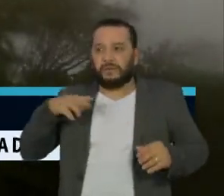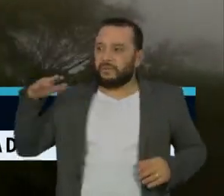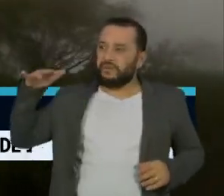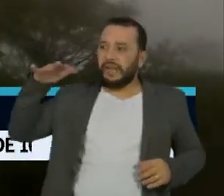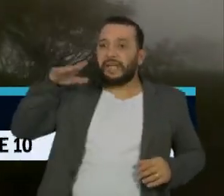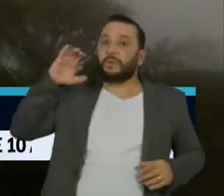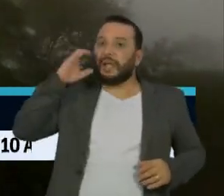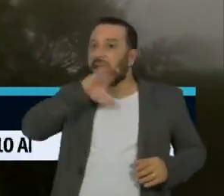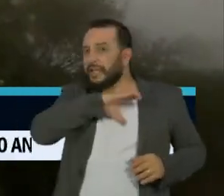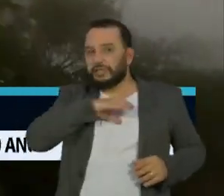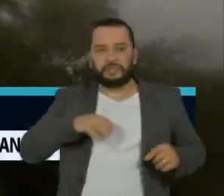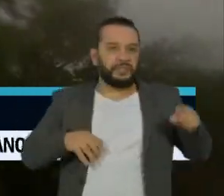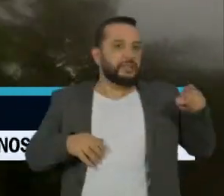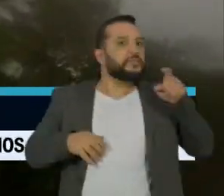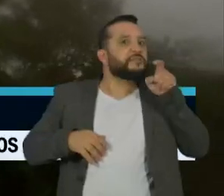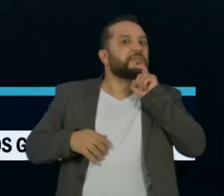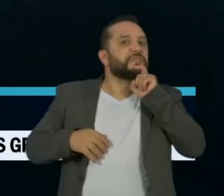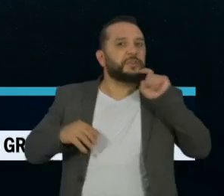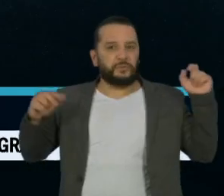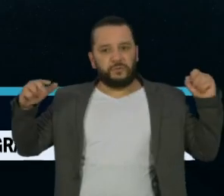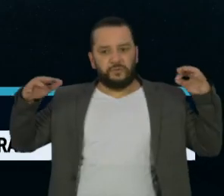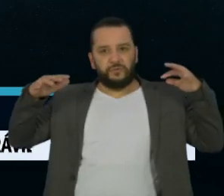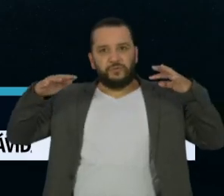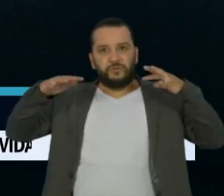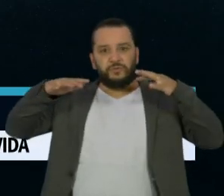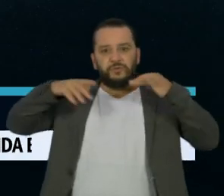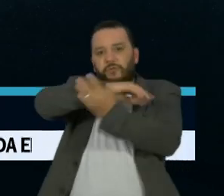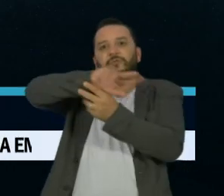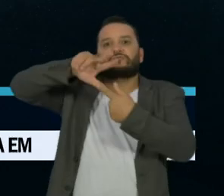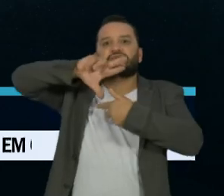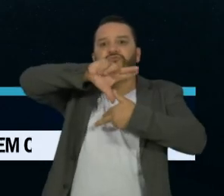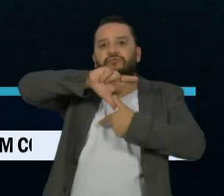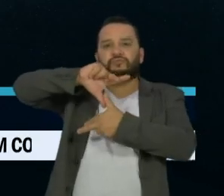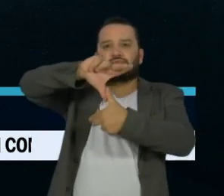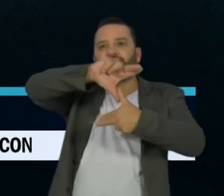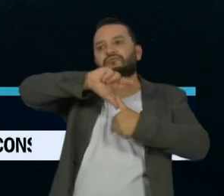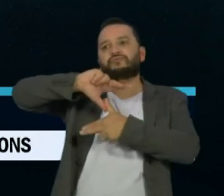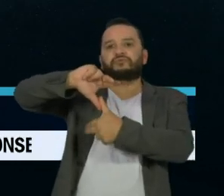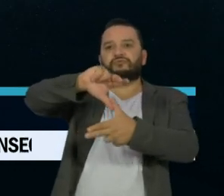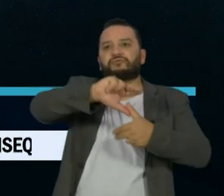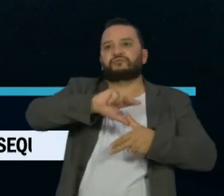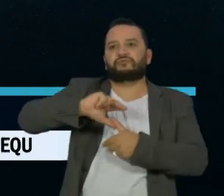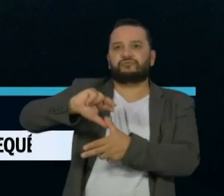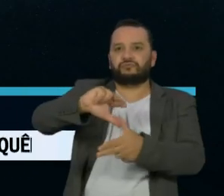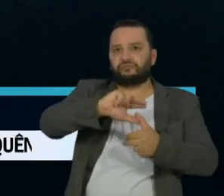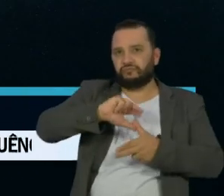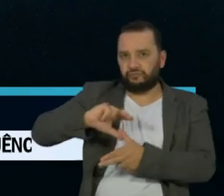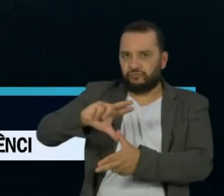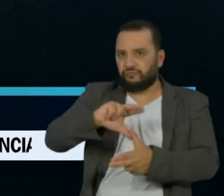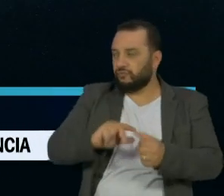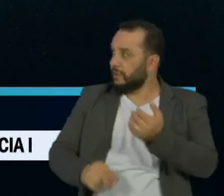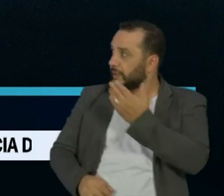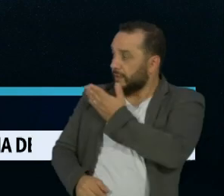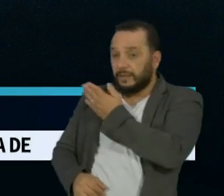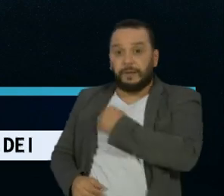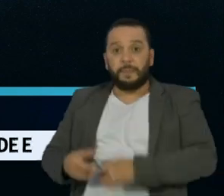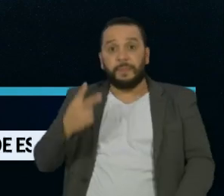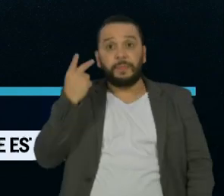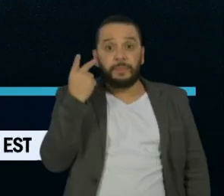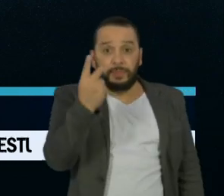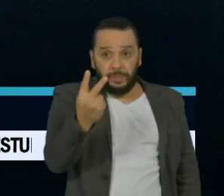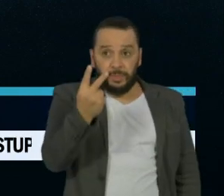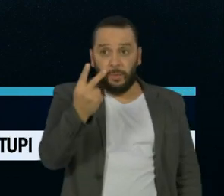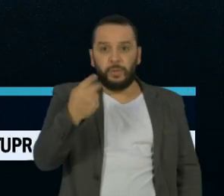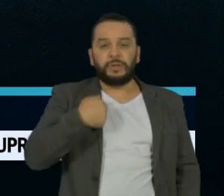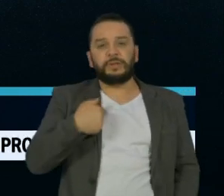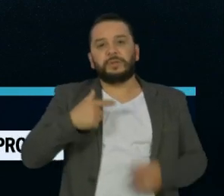quentes e úmidos com ventos frios. A passagem dessa imensa nuvem pelo estado ocasionou dois tornados no